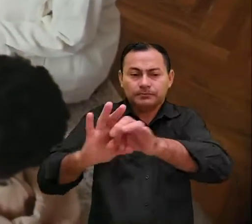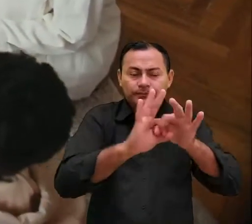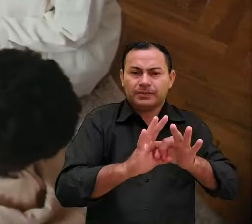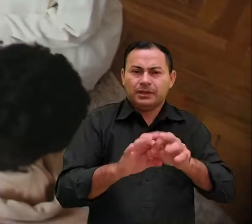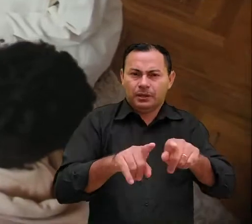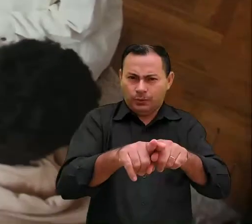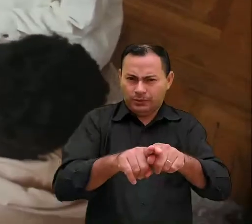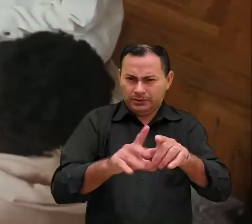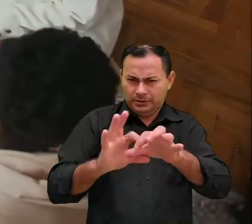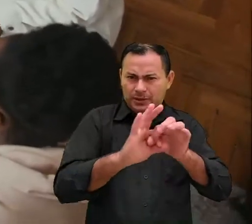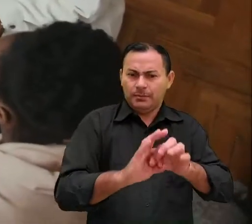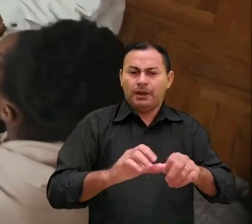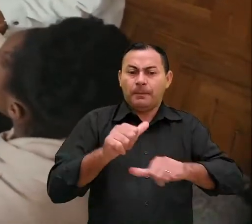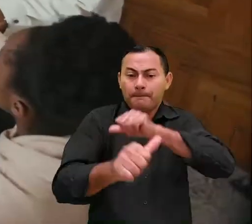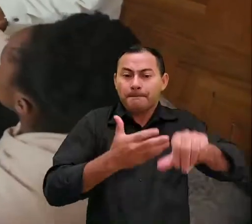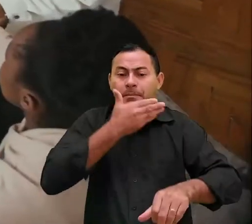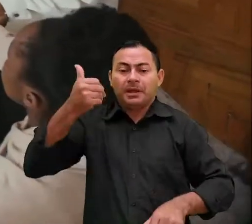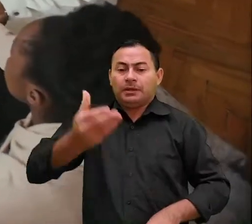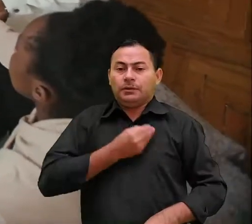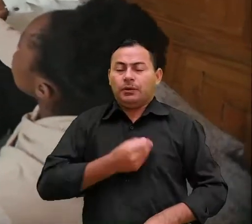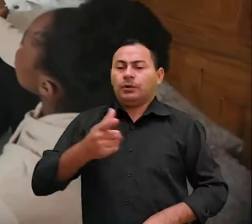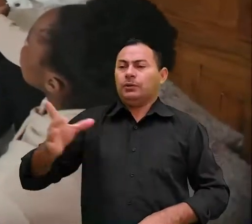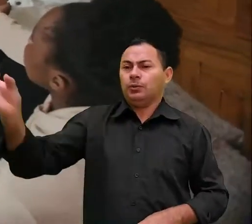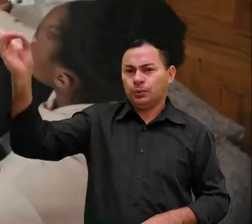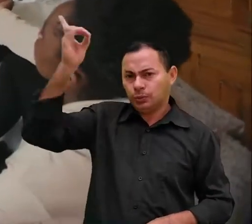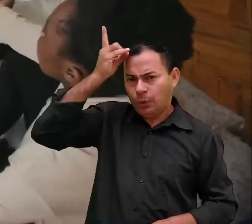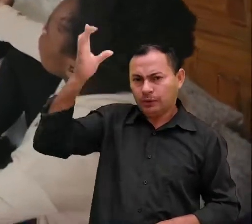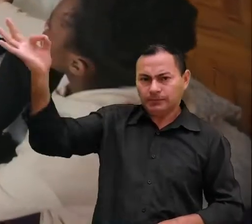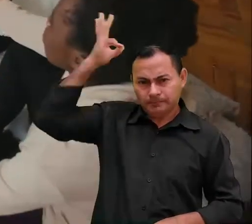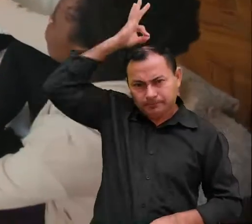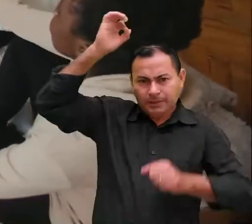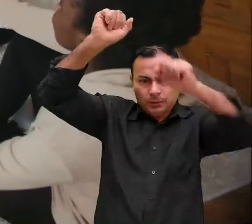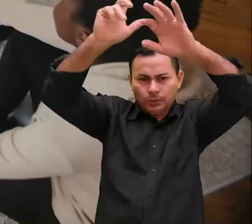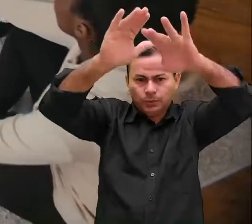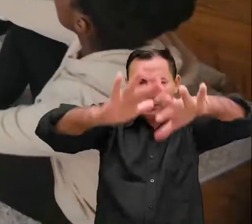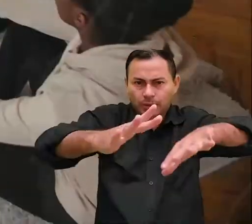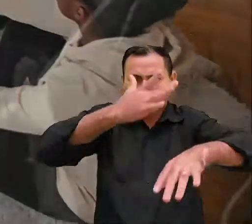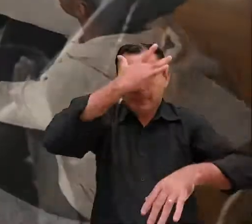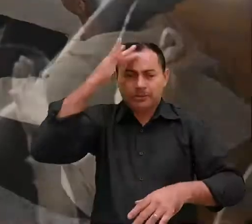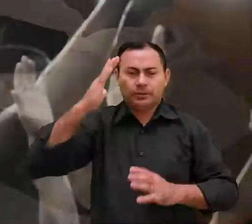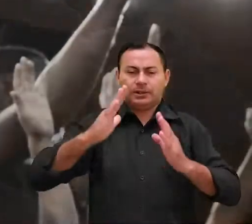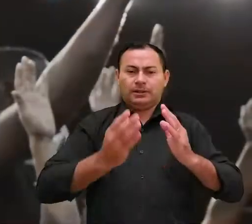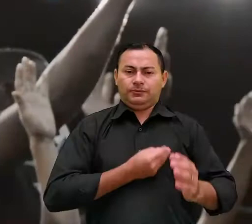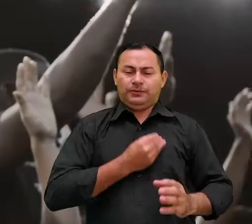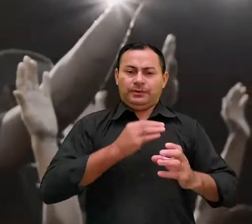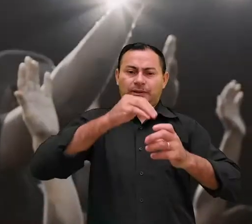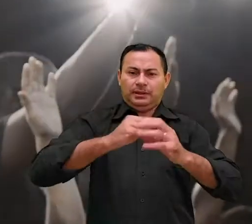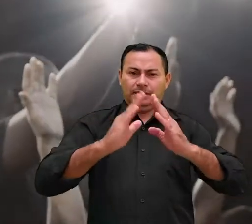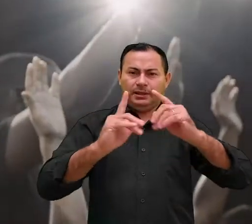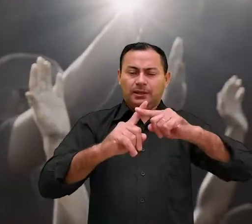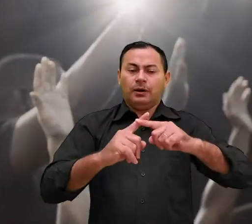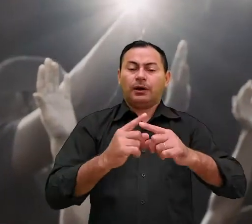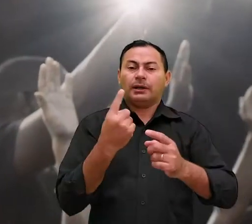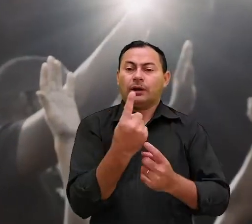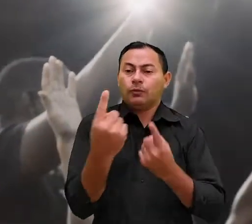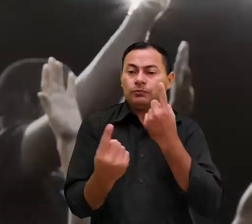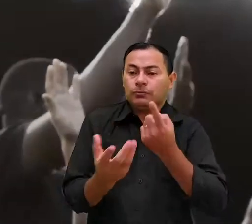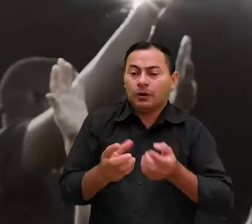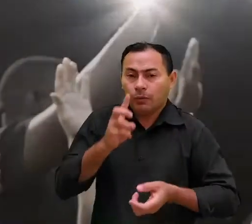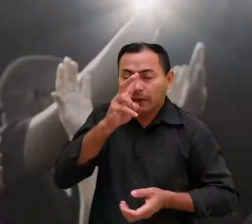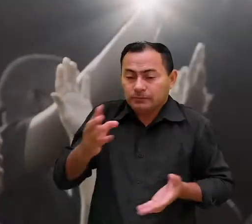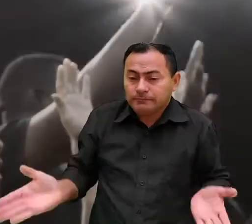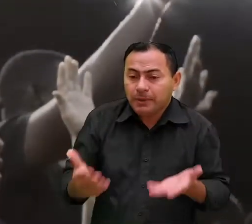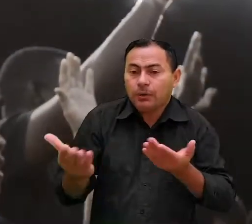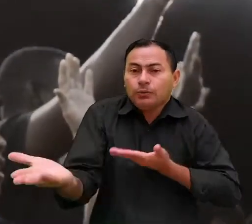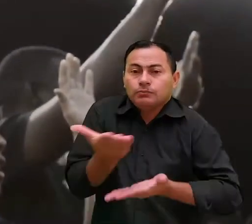feito para edificação dos outros. Todos os dons espirituais são derramados sobre os indivíduos da igreja para que um edifique o outro.